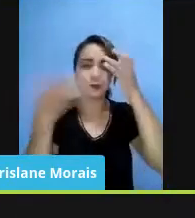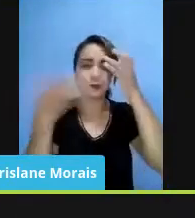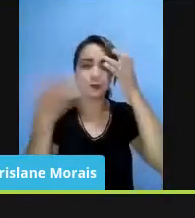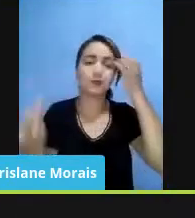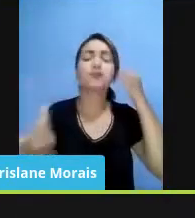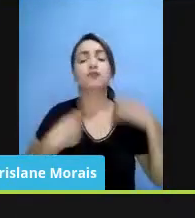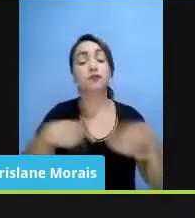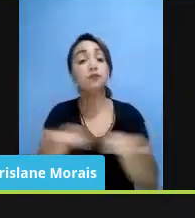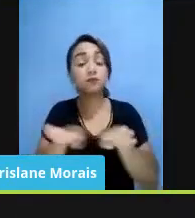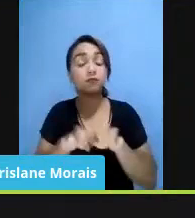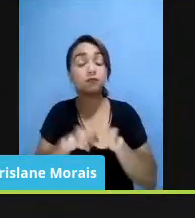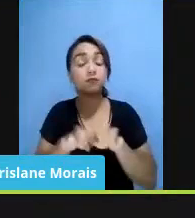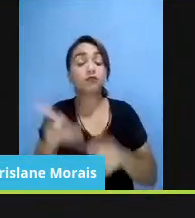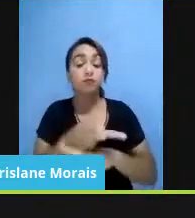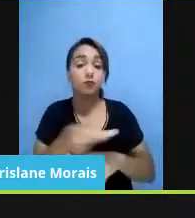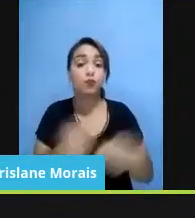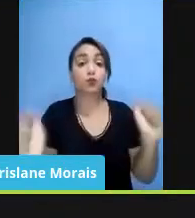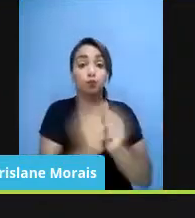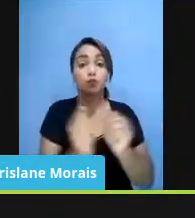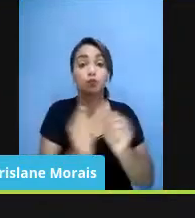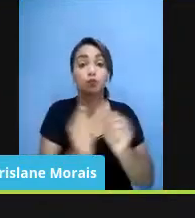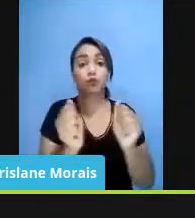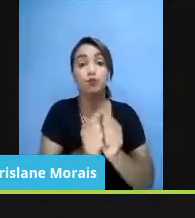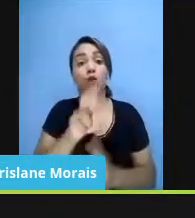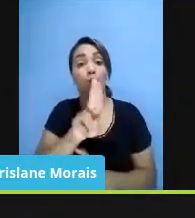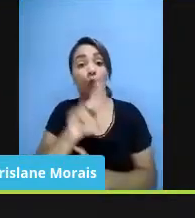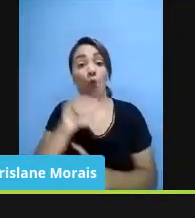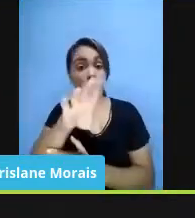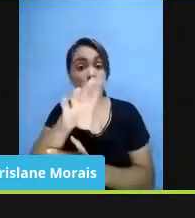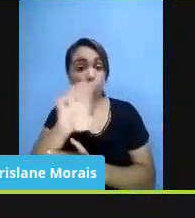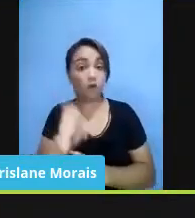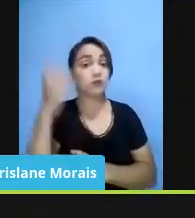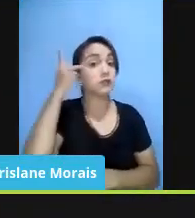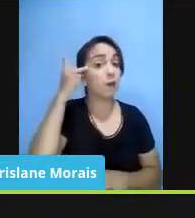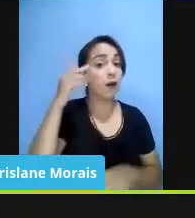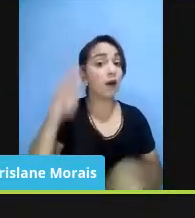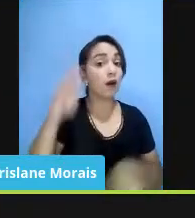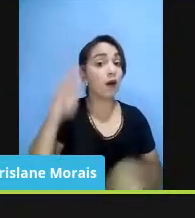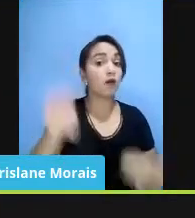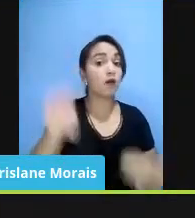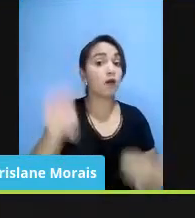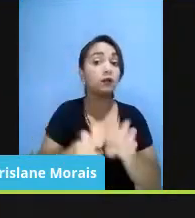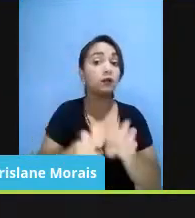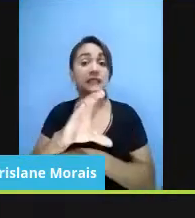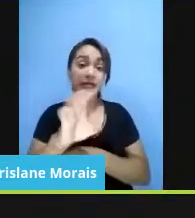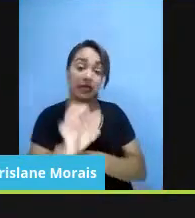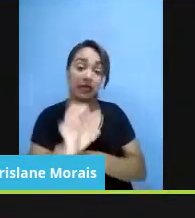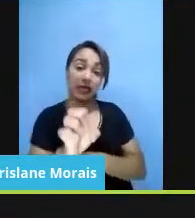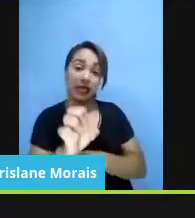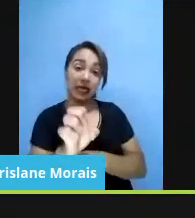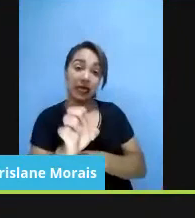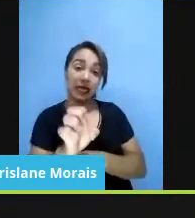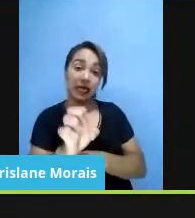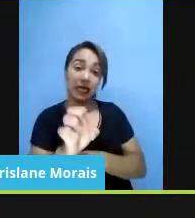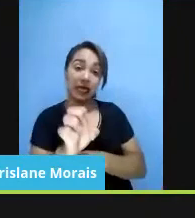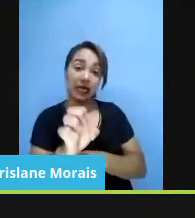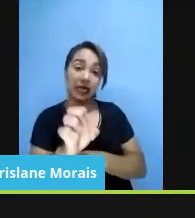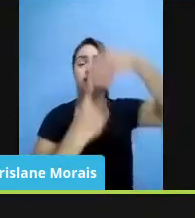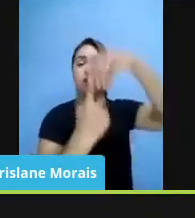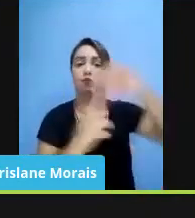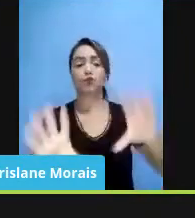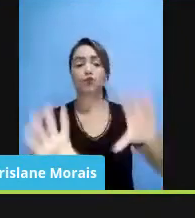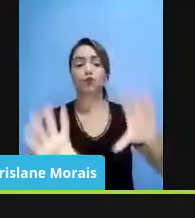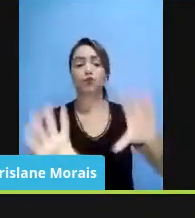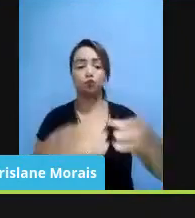aí, junto com a União Estadual dos Estudantes de São Paulo e o DCE da FMU, que é uma das instituições, né, do grupo Laureate, estamos aí